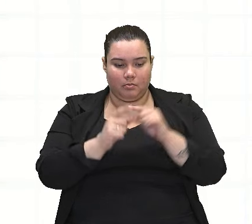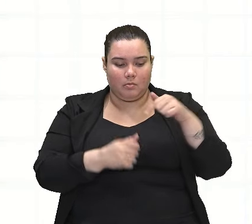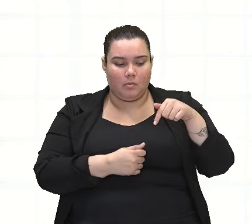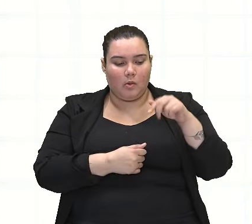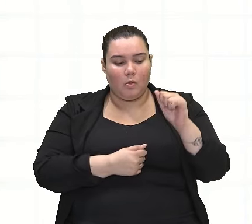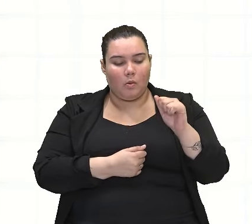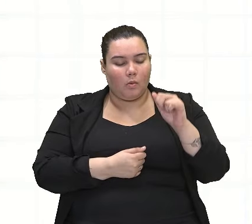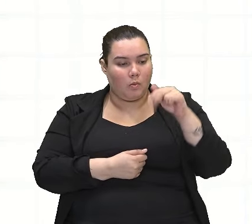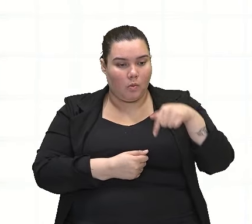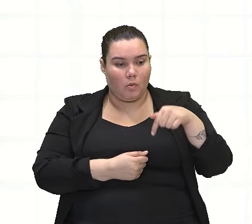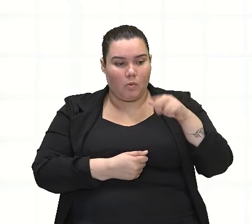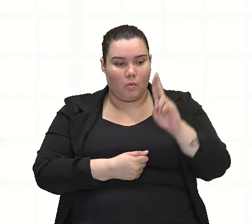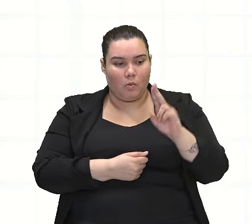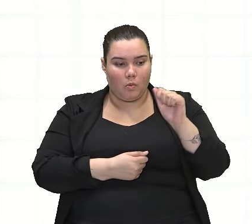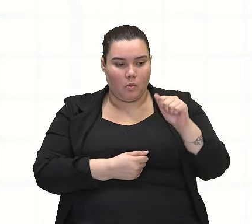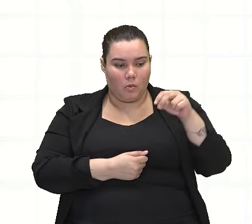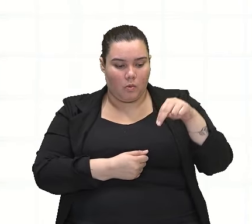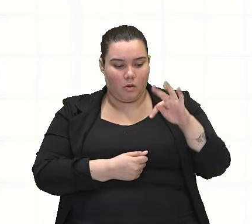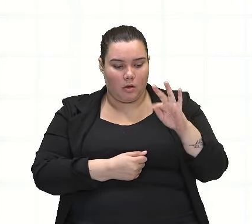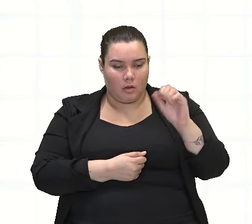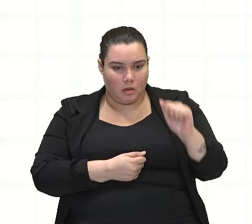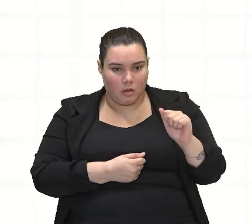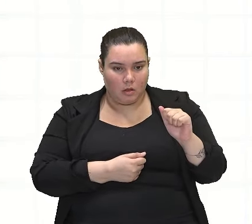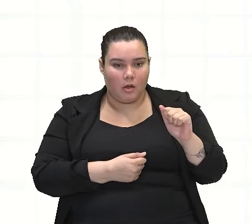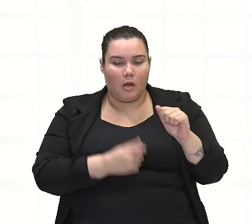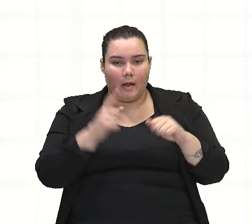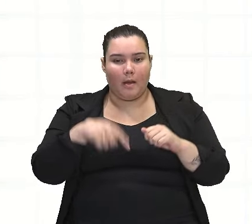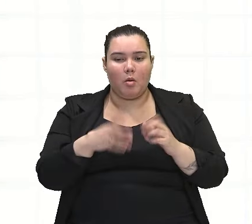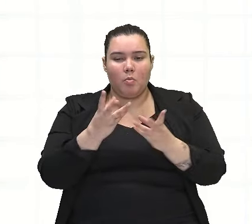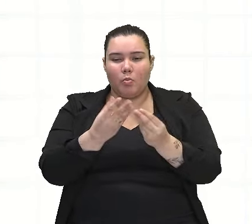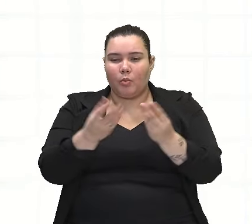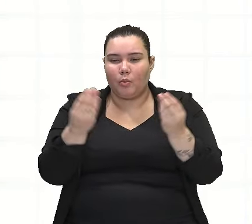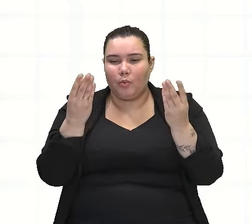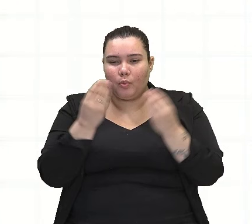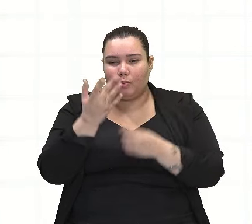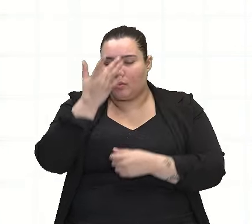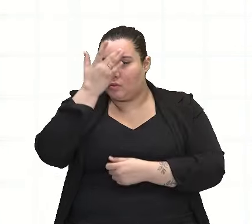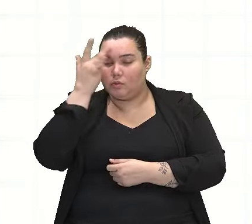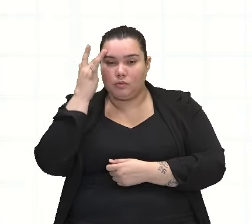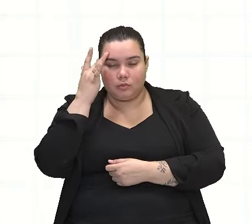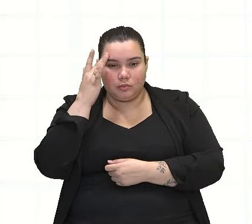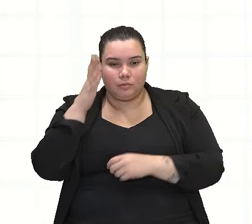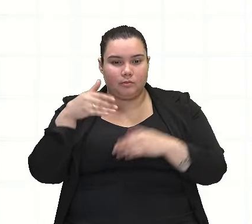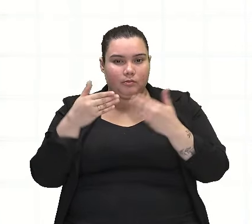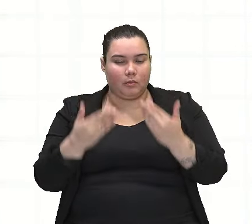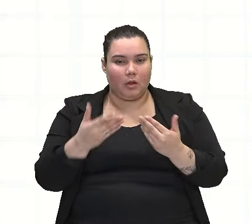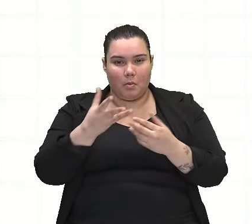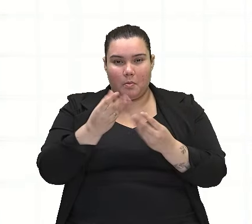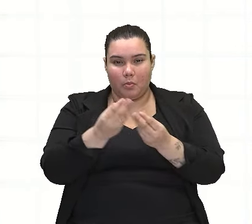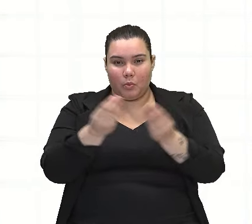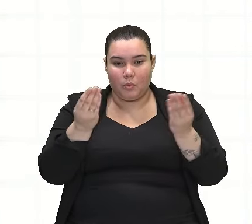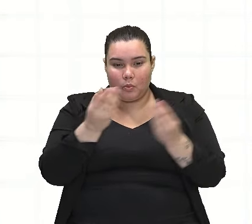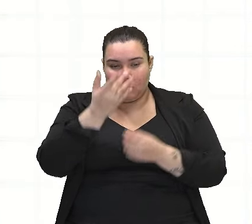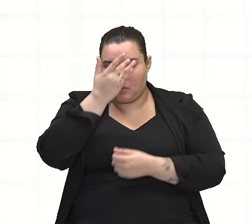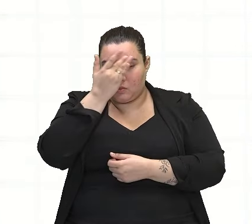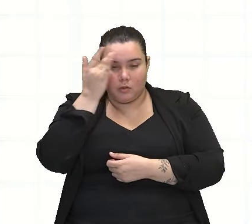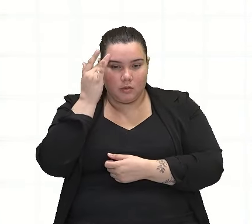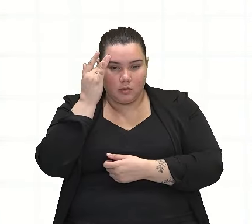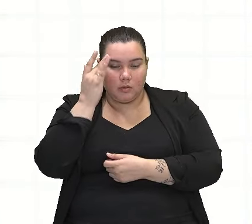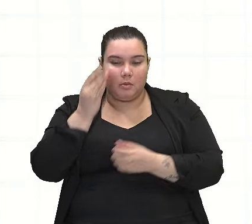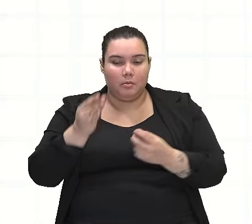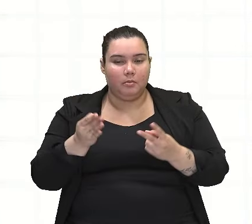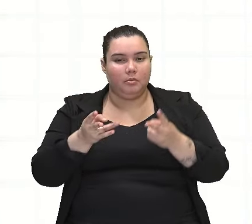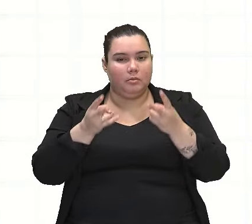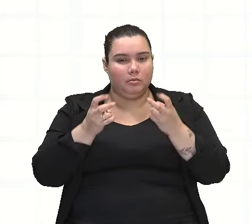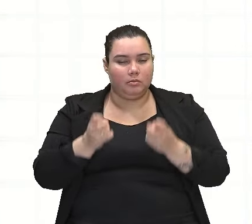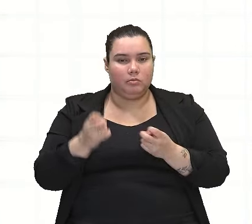acompanha a palavra gente, de muitas pessoas. Então, com essa ideia de muitas pessoas, né? Então, percebam que